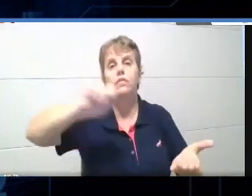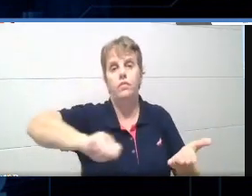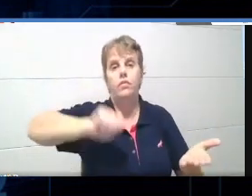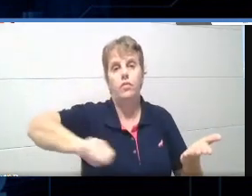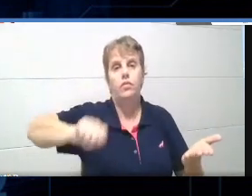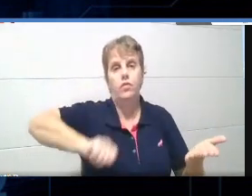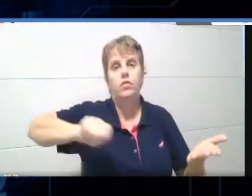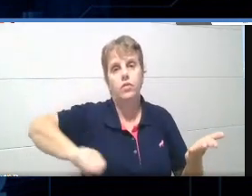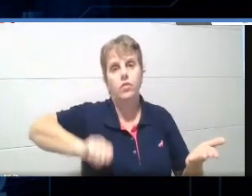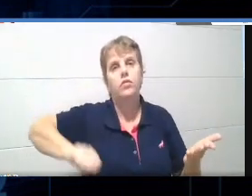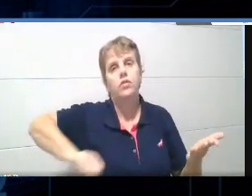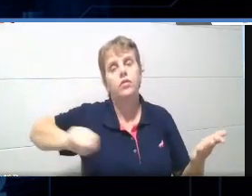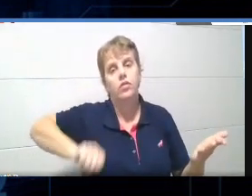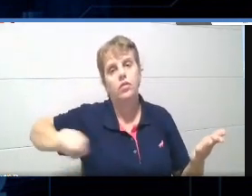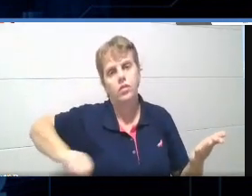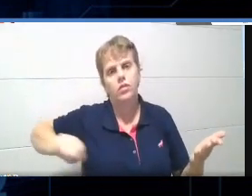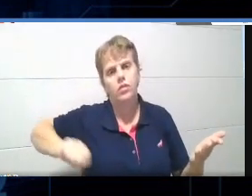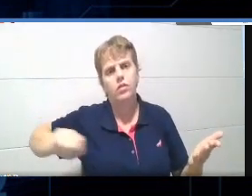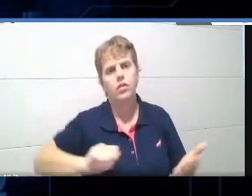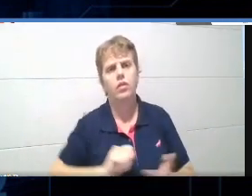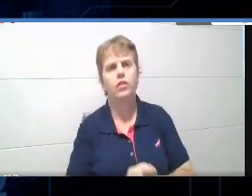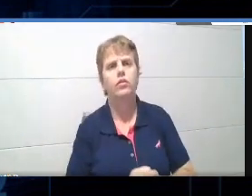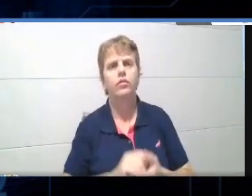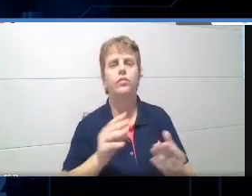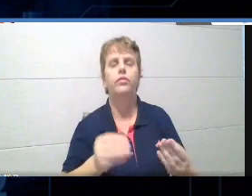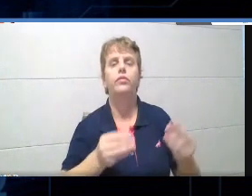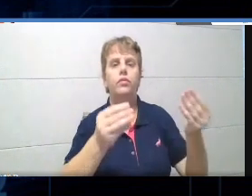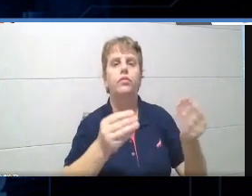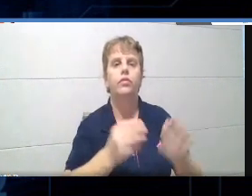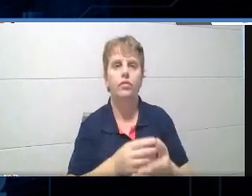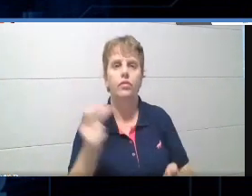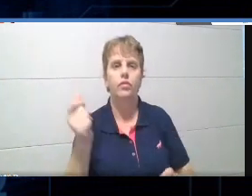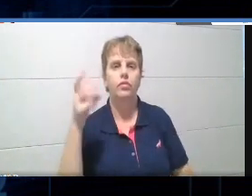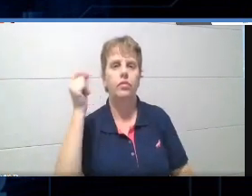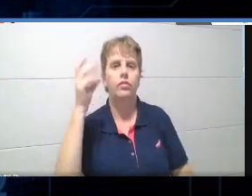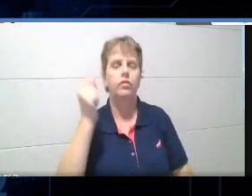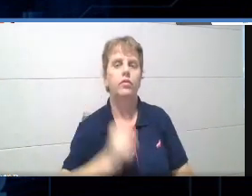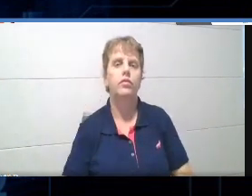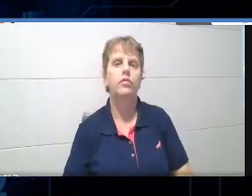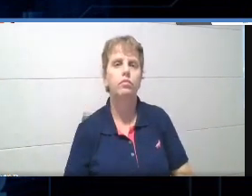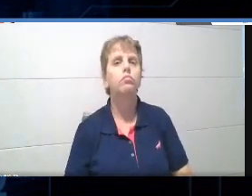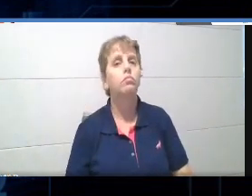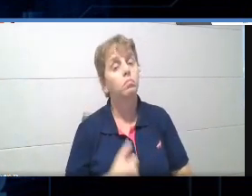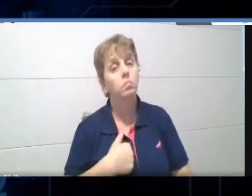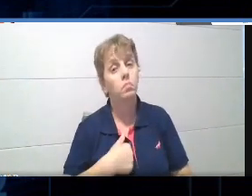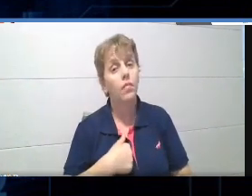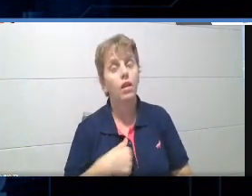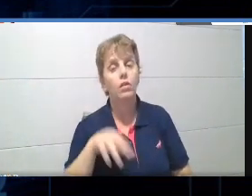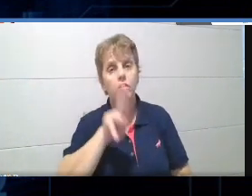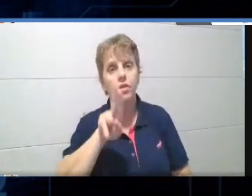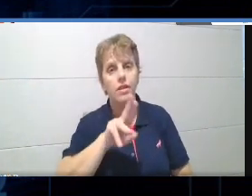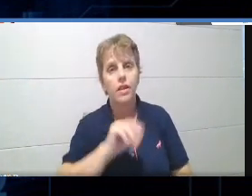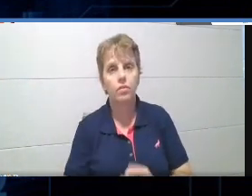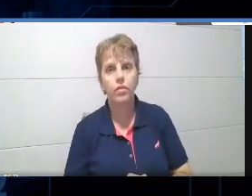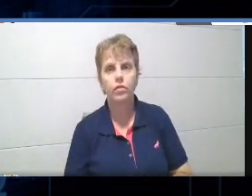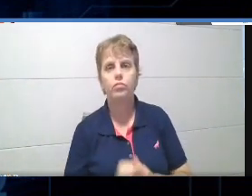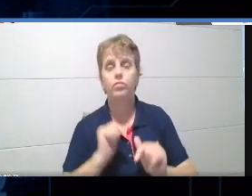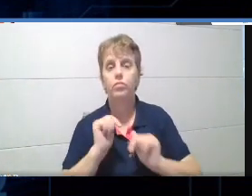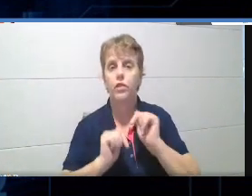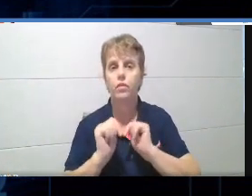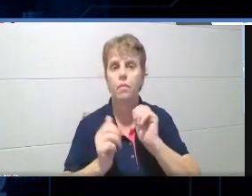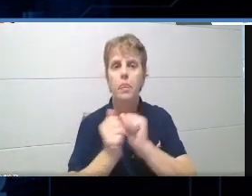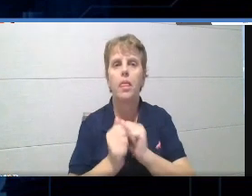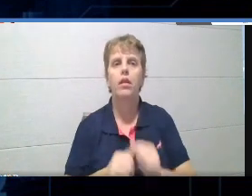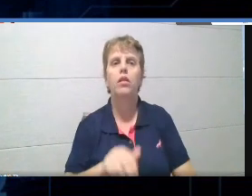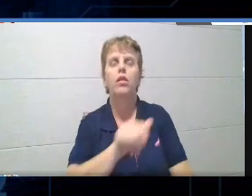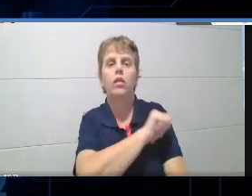horror, né? Que a gente vai entregando a idade da gente, assim. Mas eu era dessas, que fazia os trabalhos com letra, como é que faz? O aluno